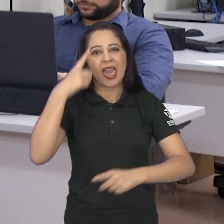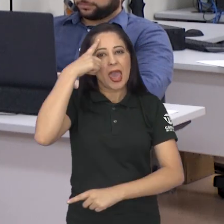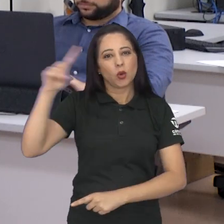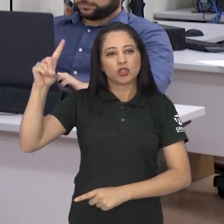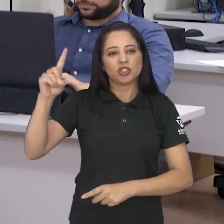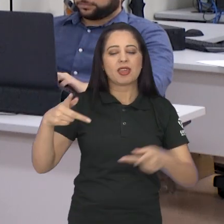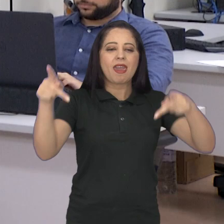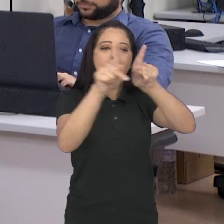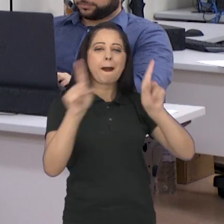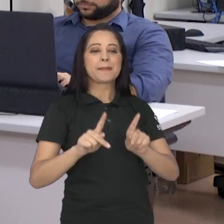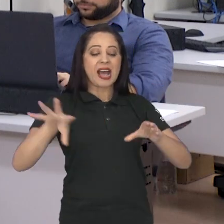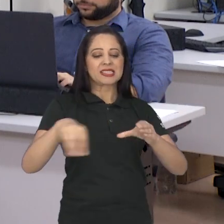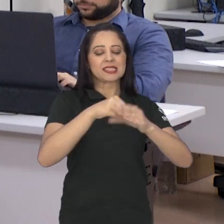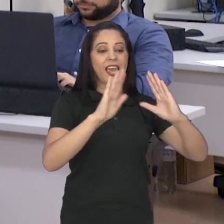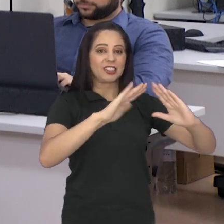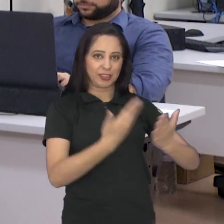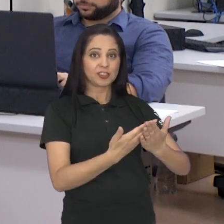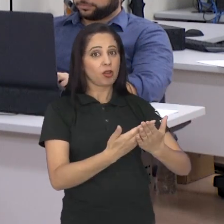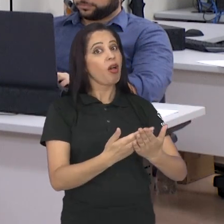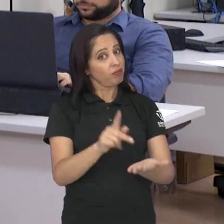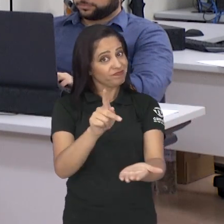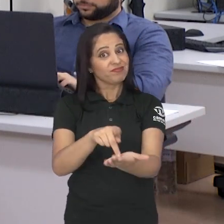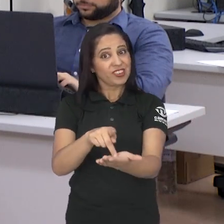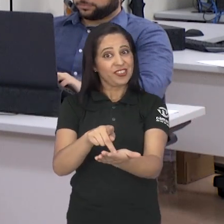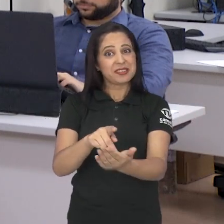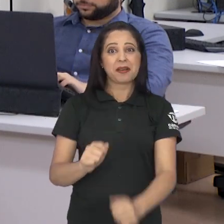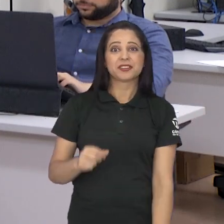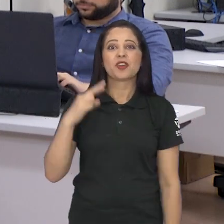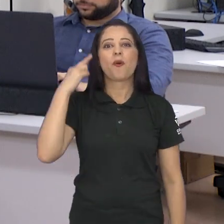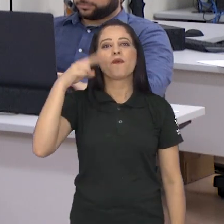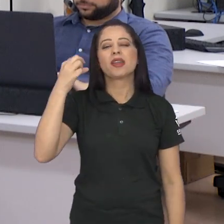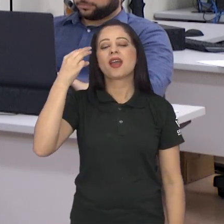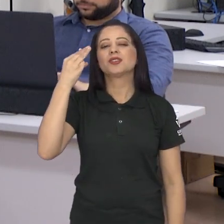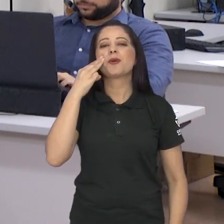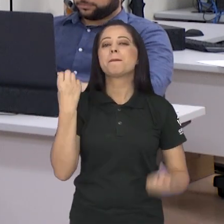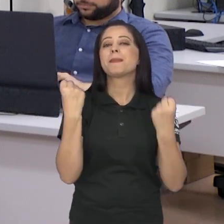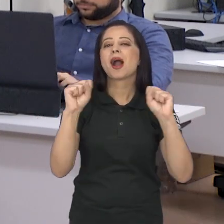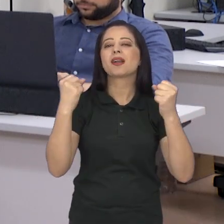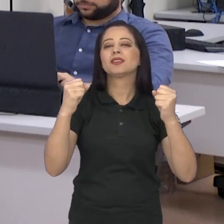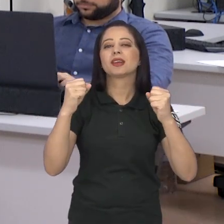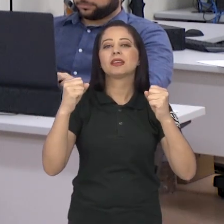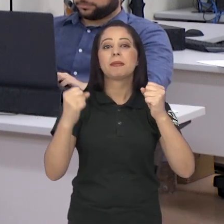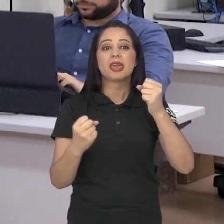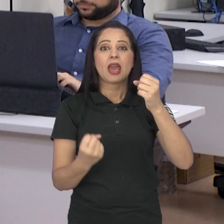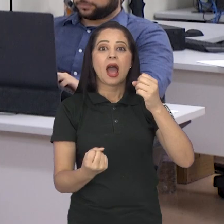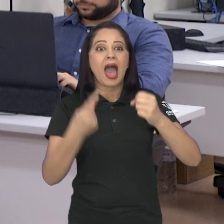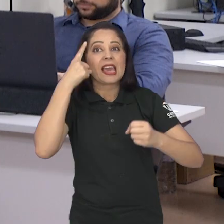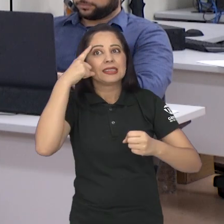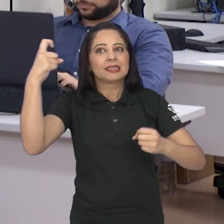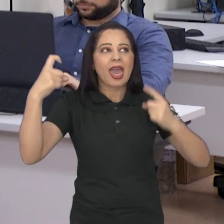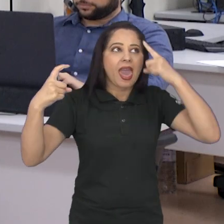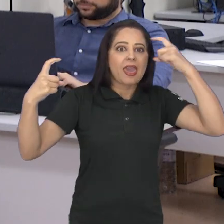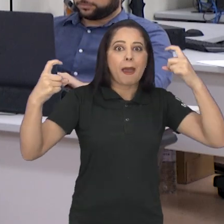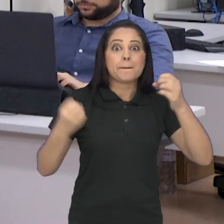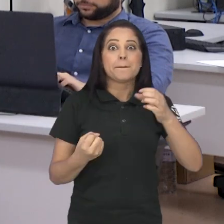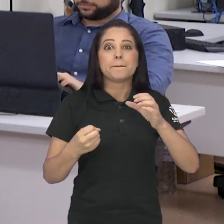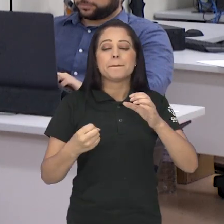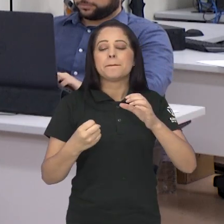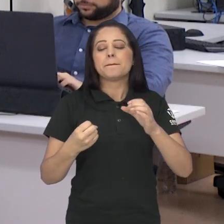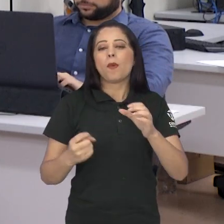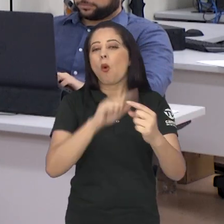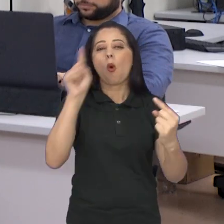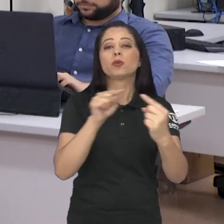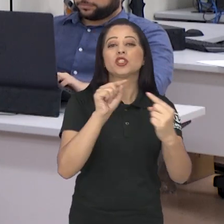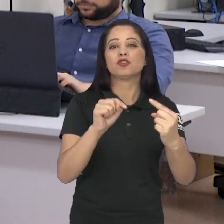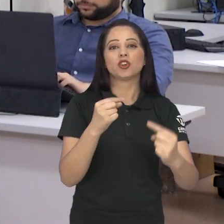cidade o Dia da Paz nas Escolas. É isso mesmo, viu? De autoria do vereador Marcão da Academia, a ideia é que a data